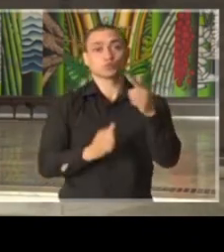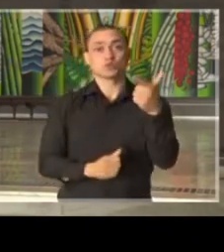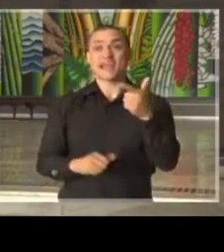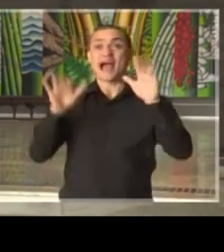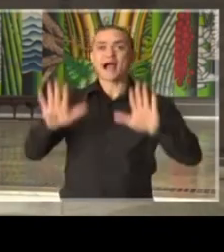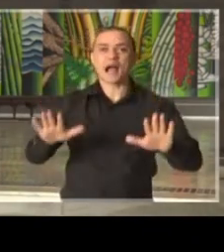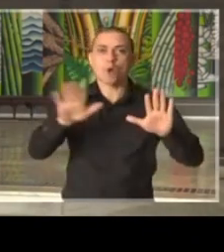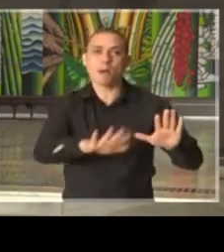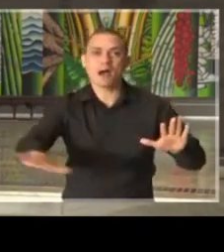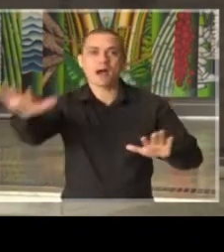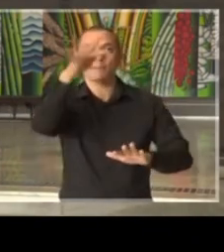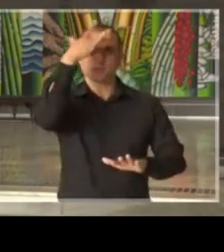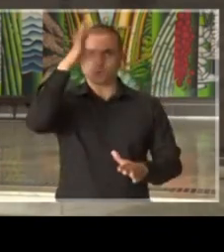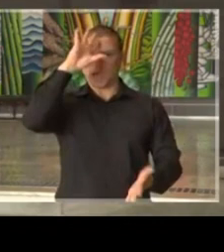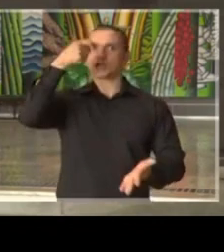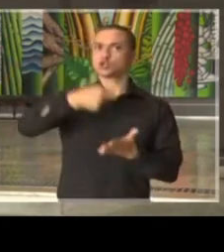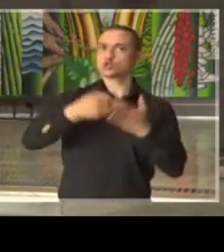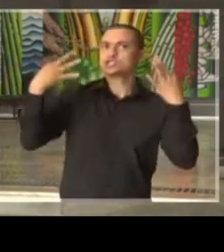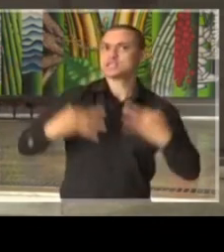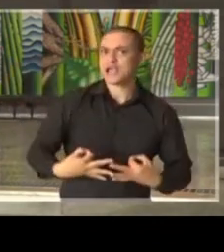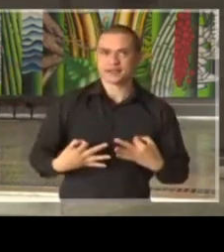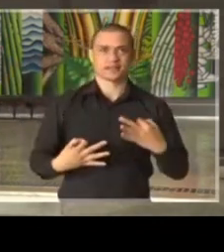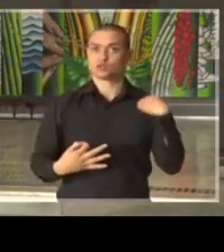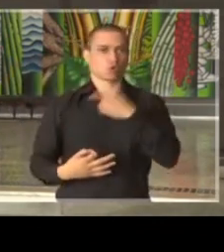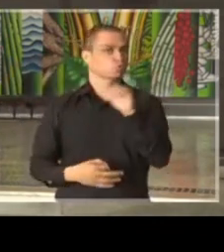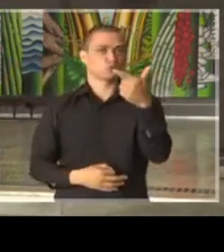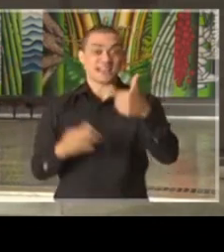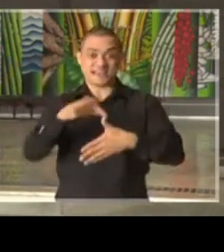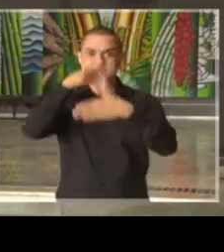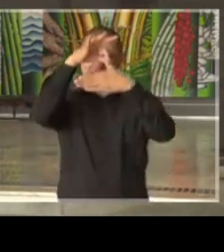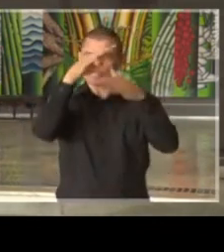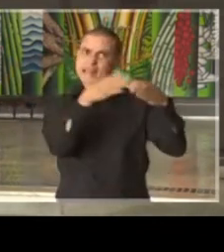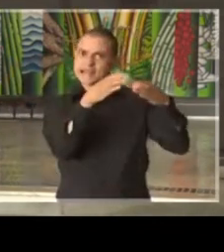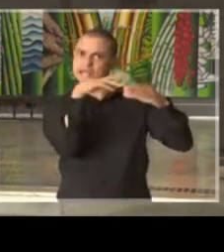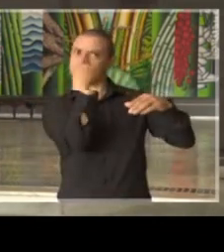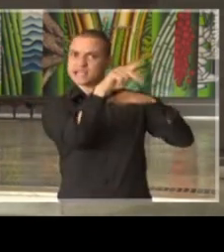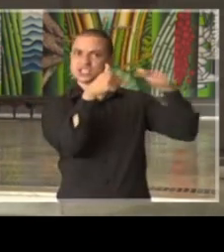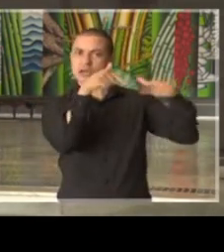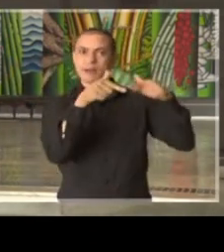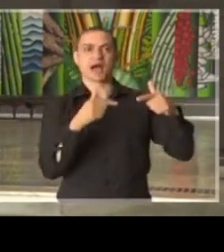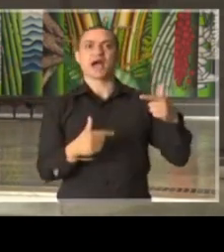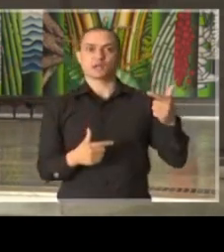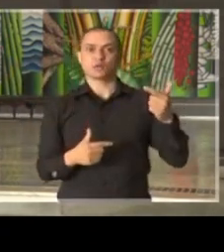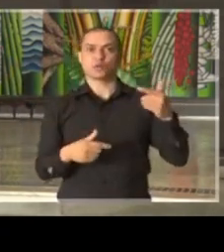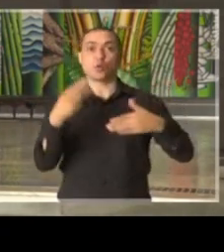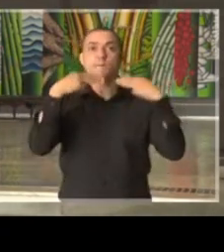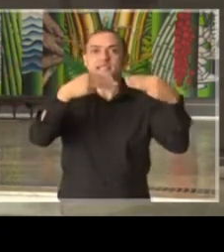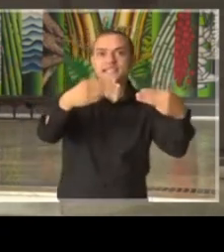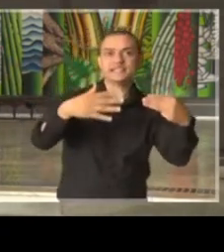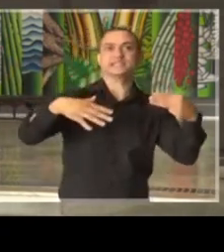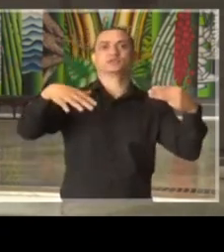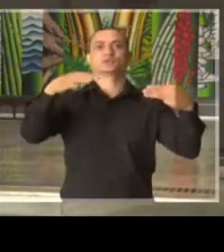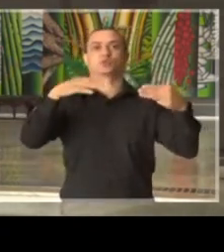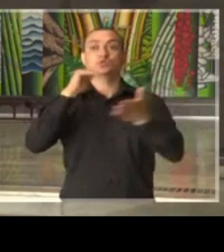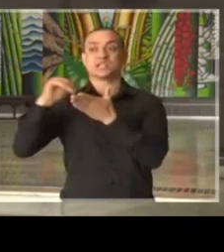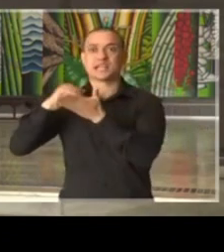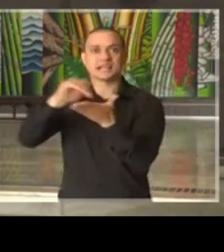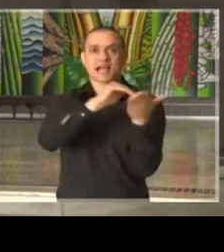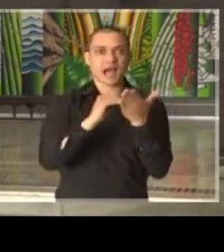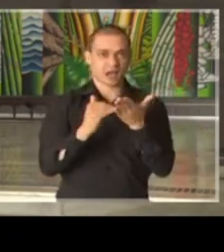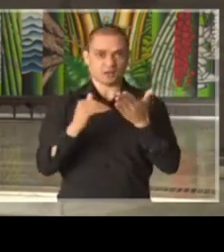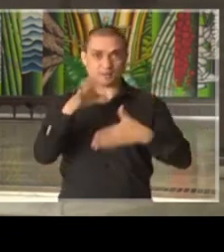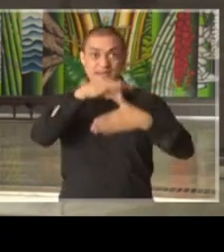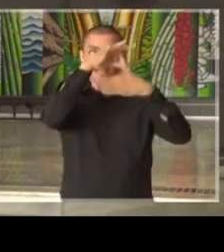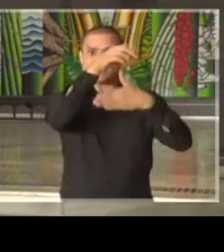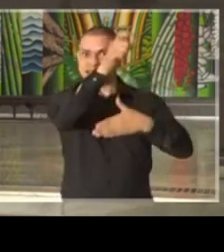acalmar os brasileiros, tomar atitudes corretas, liderar a sua equipe de trabalho, os seus ministros, os seus secretários, para